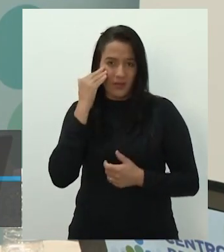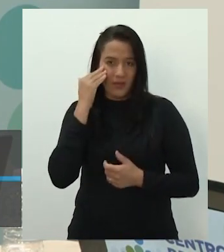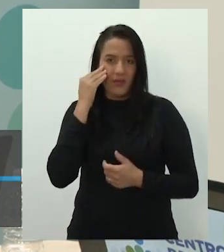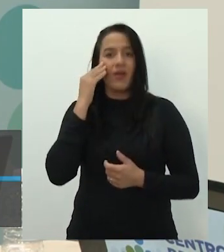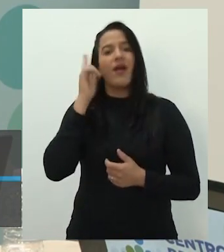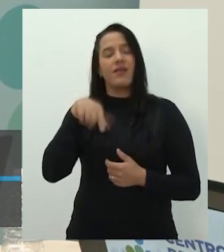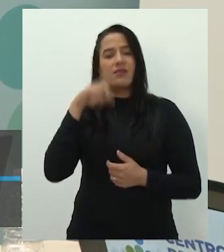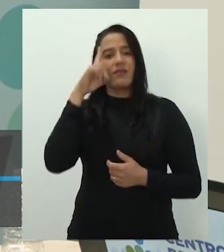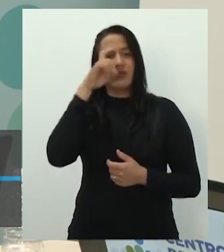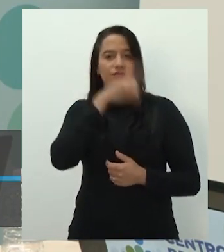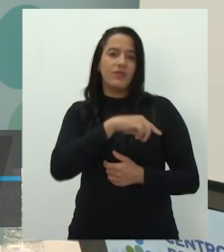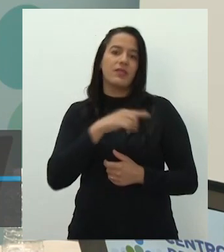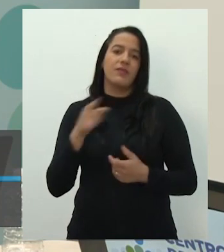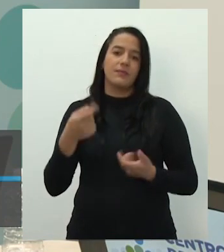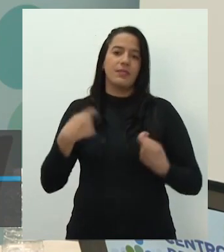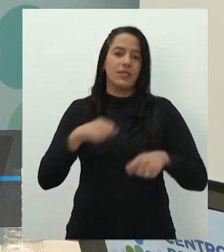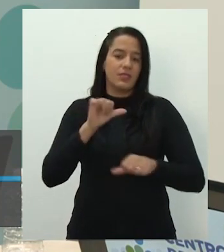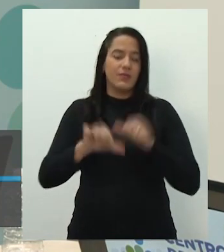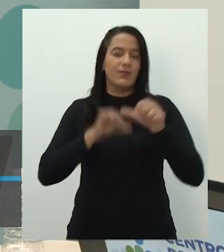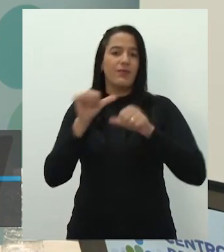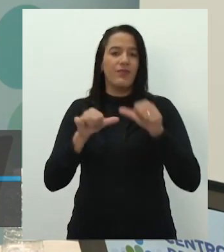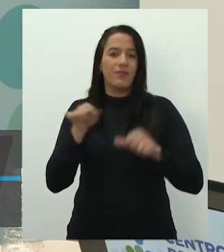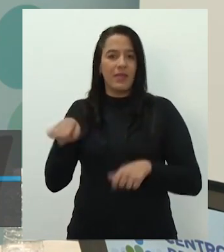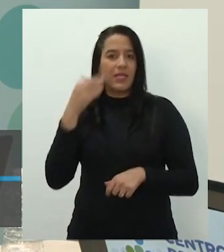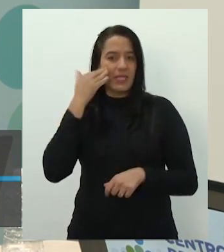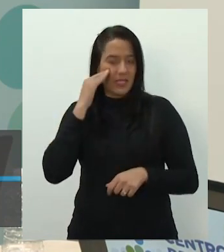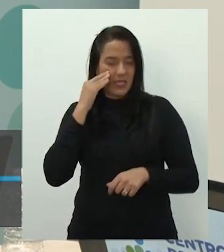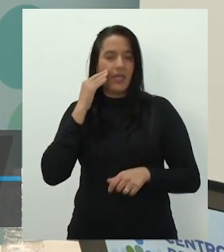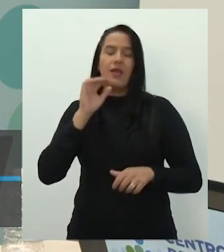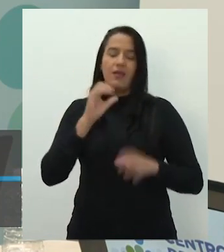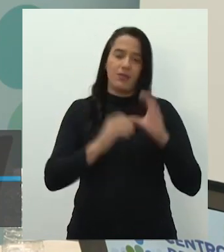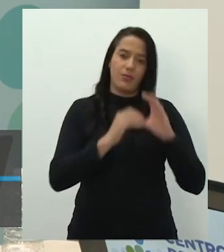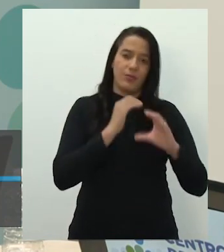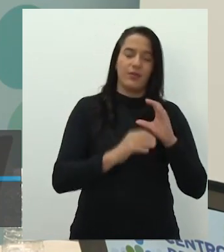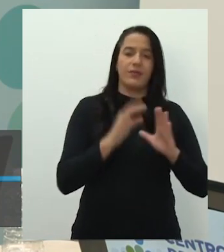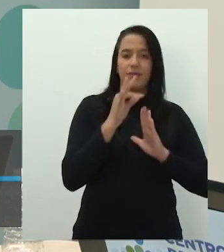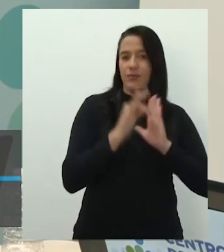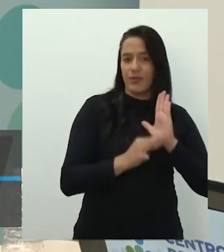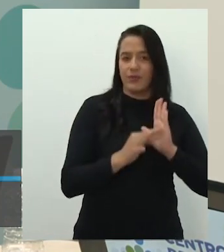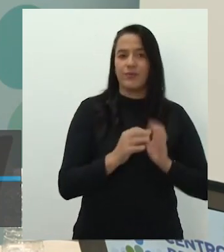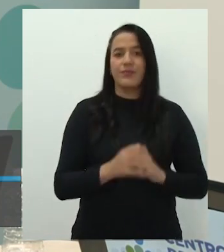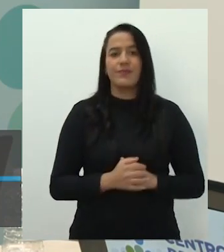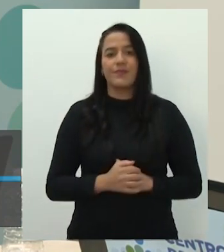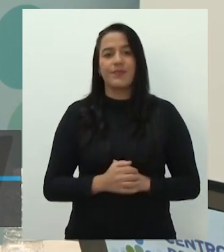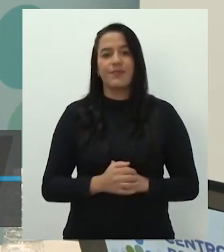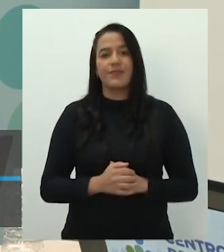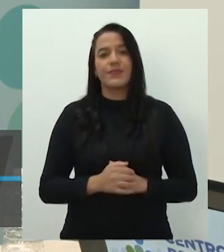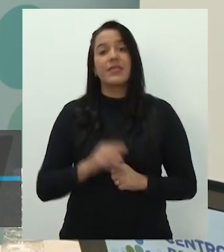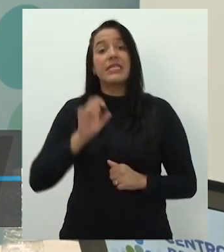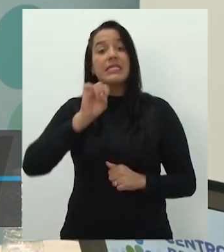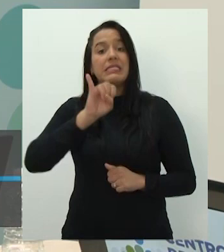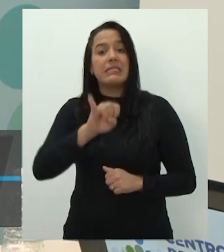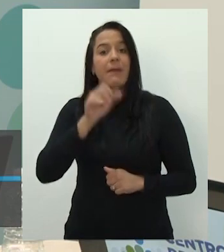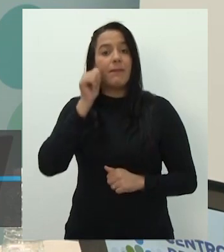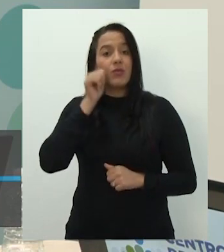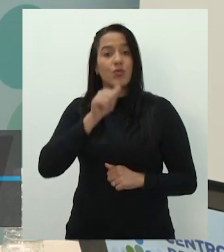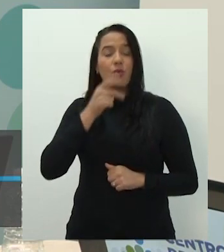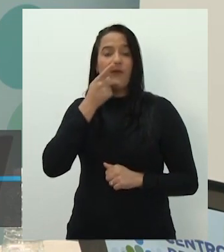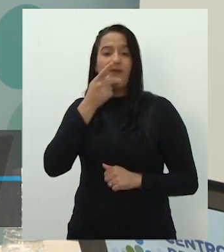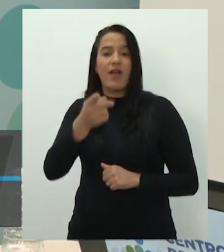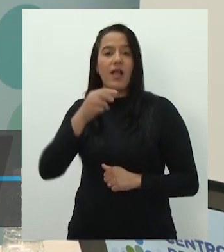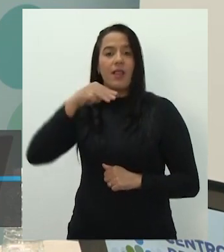respeito e desenvolver isso. Mas é um texto, né? Desde que haja significado. Se alguém falou menino, é um texto.